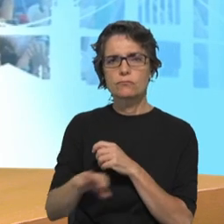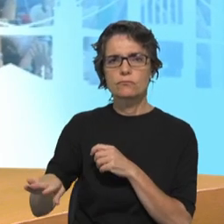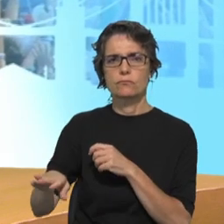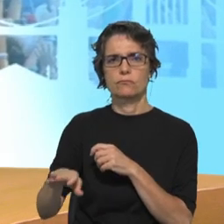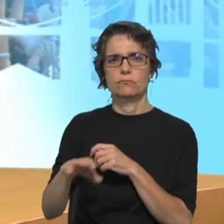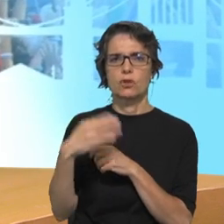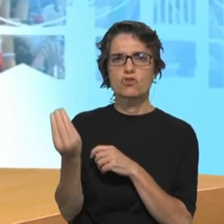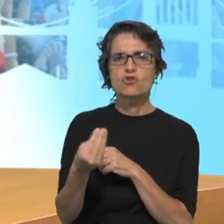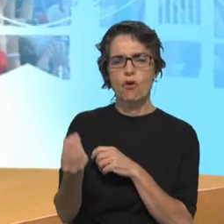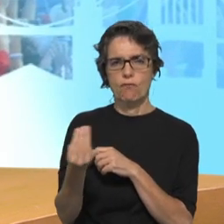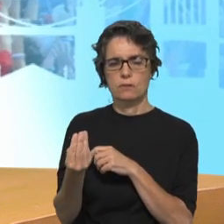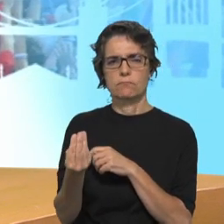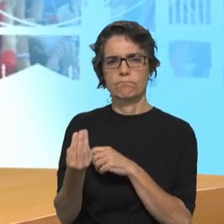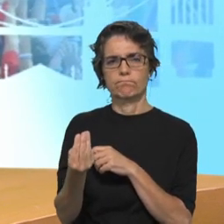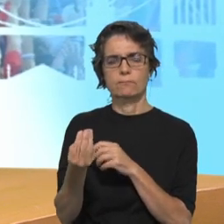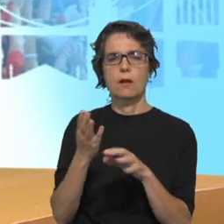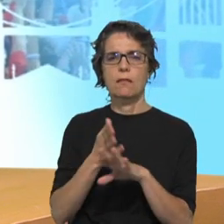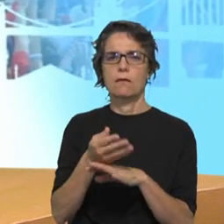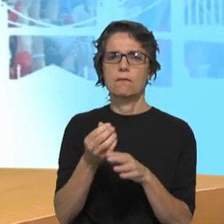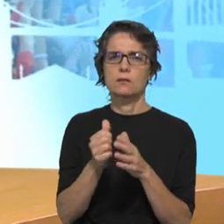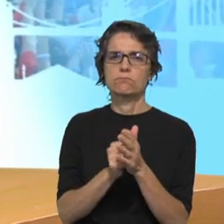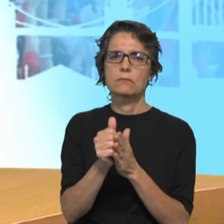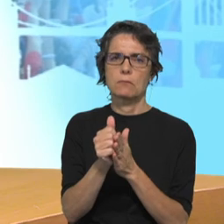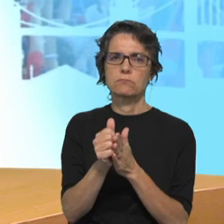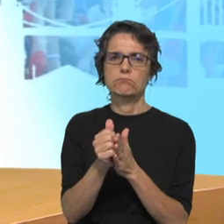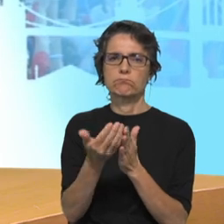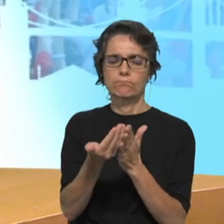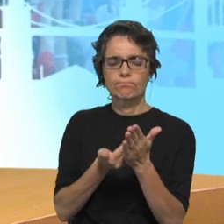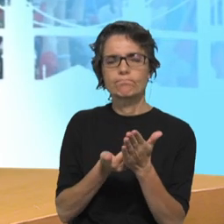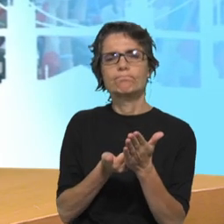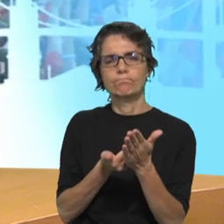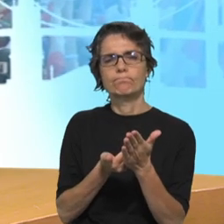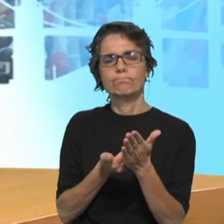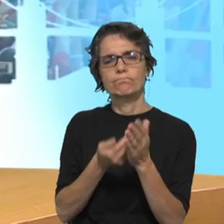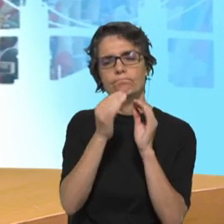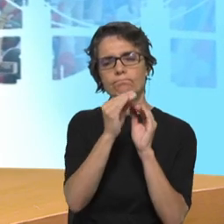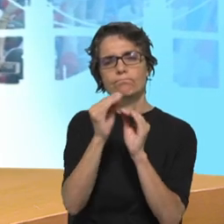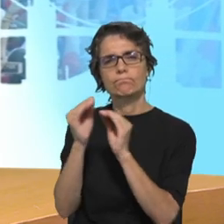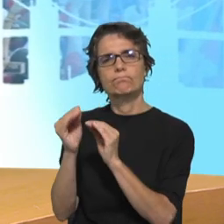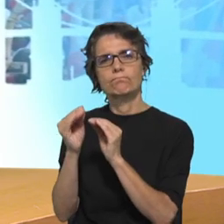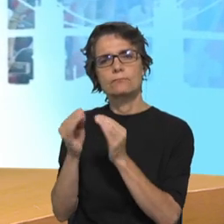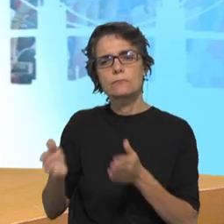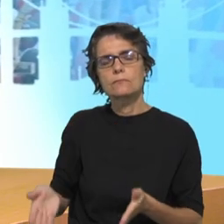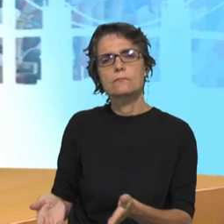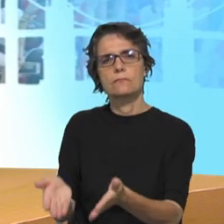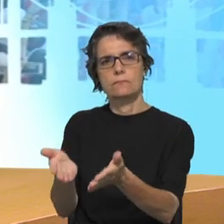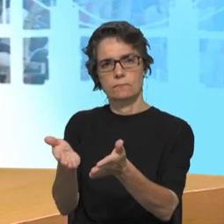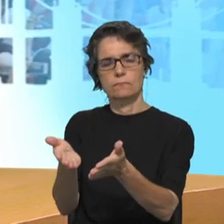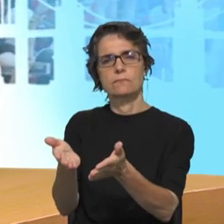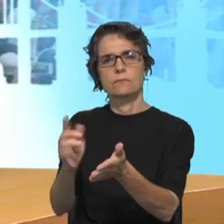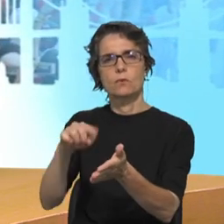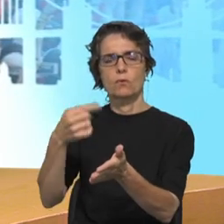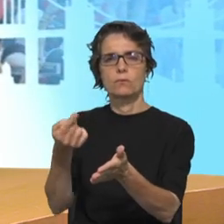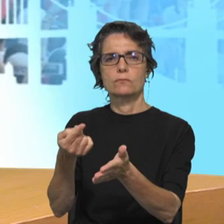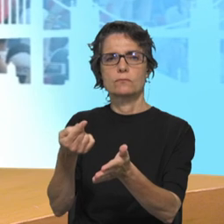com o sabor e a beleza do Evangelho, esta missão de ajudar outros a crescer, de acompanhar no seu crescimento,